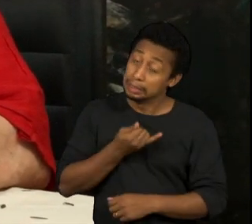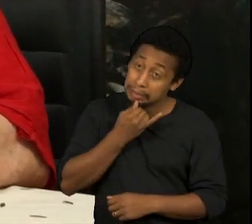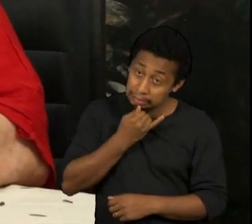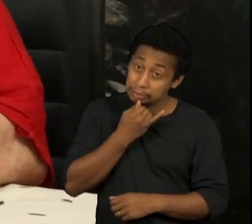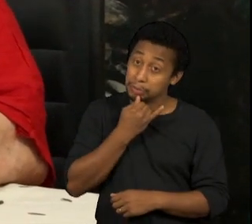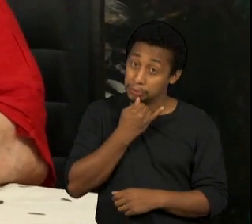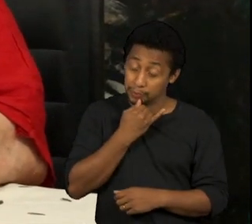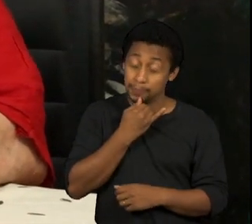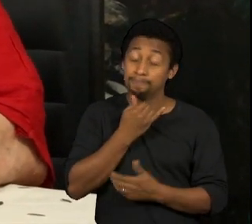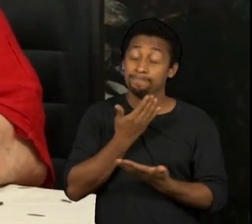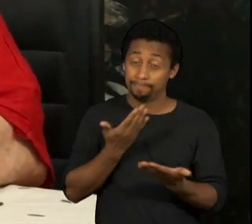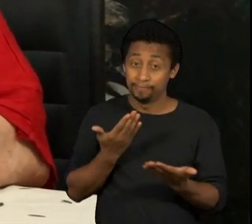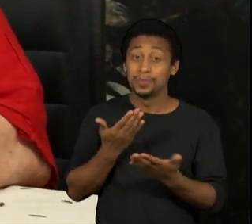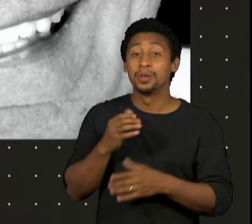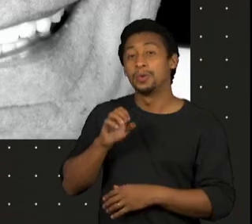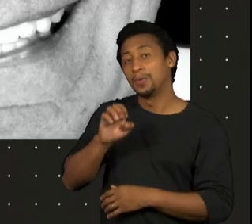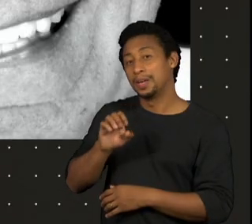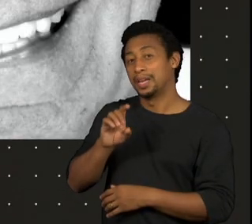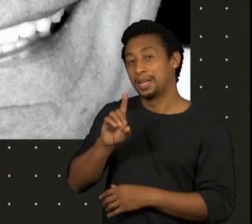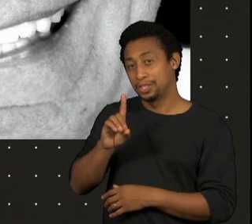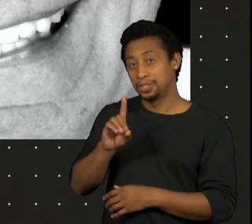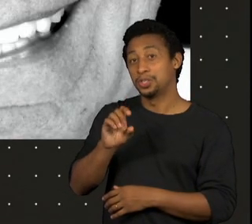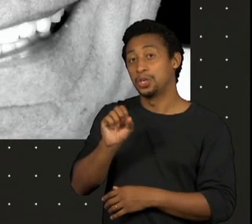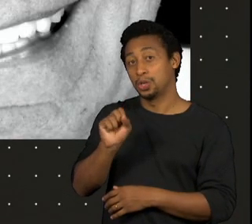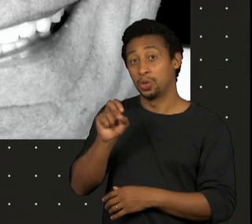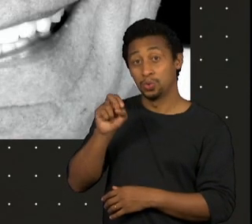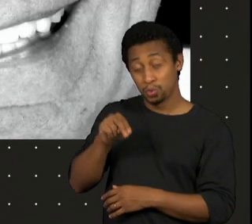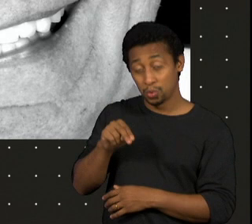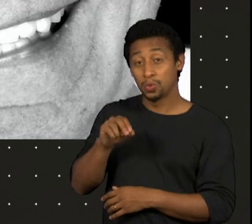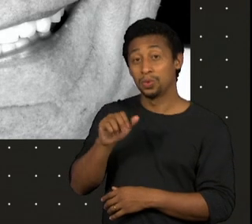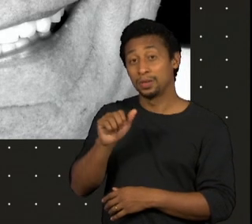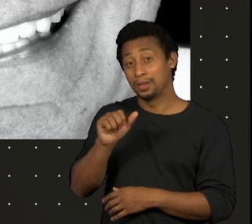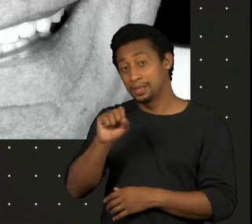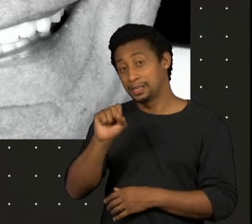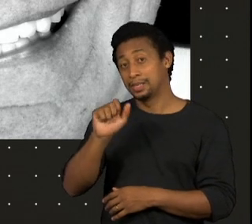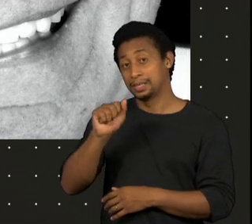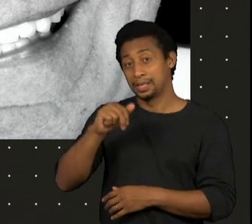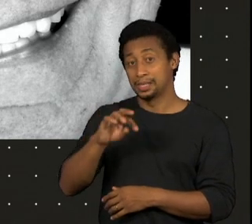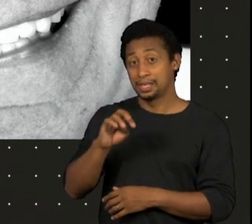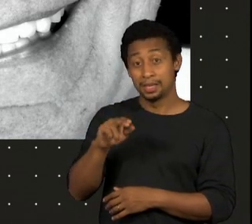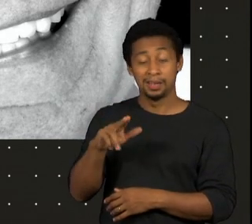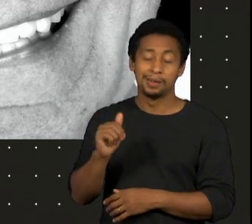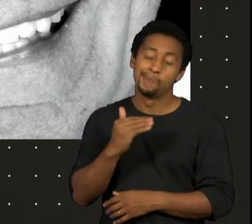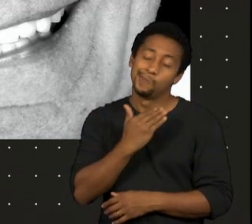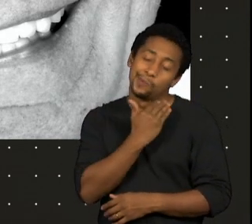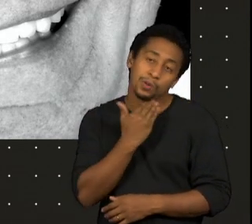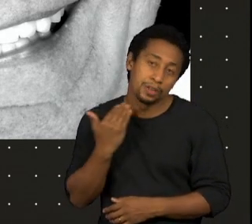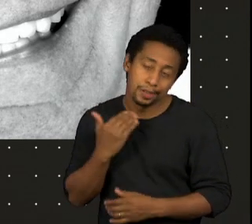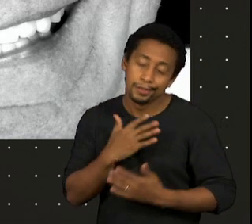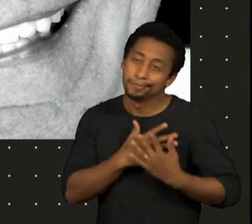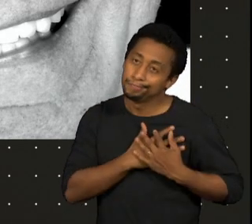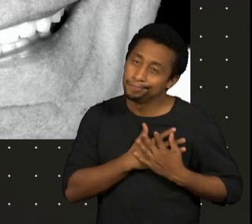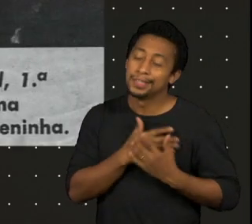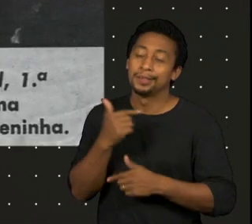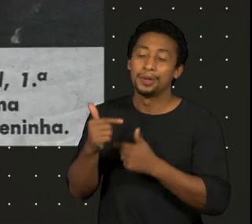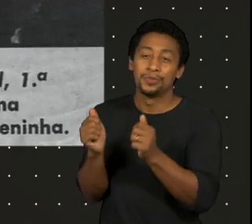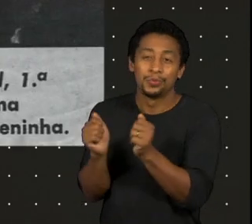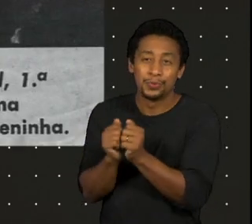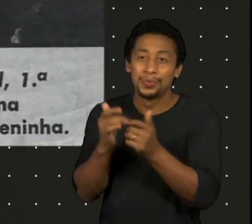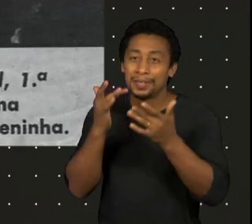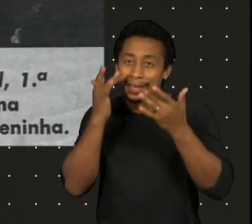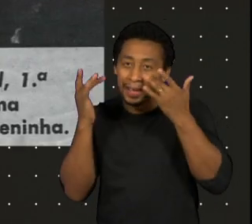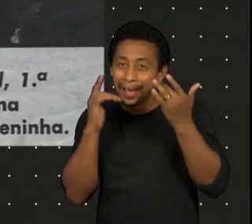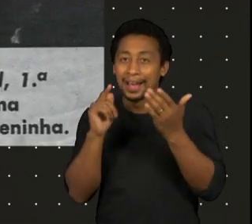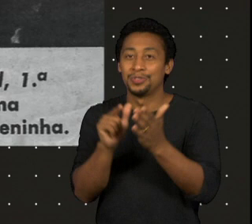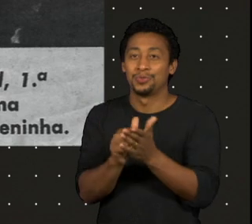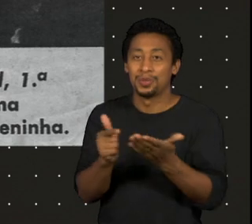o nosso querido Edson Santana, nosso colega, companheiro dos idos do Teatro Jornal, com o qual nós viajamos